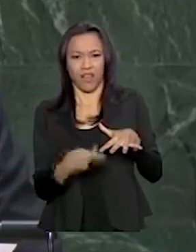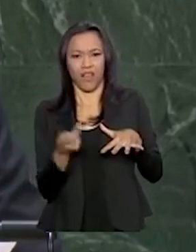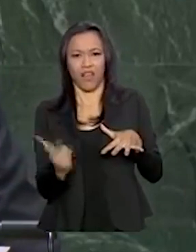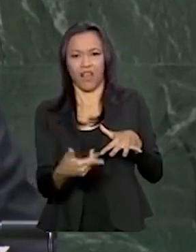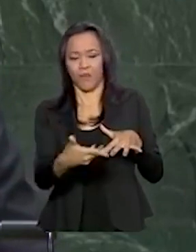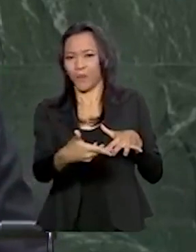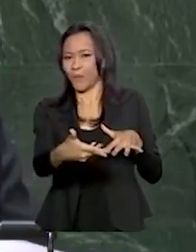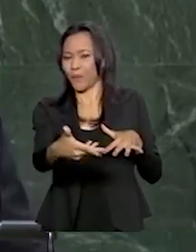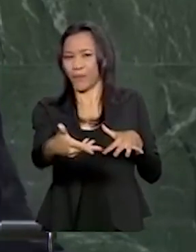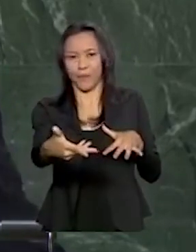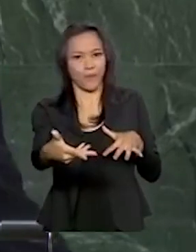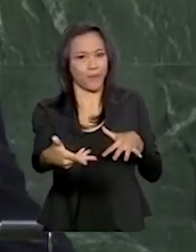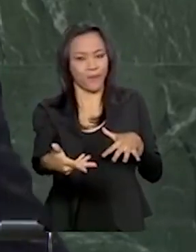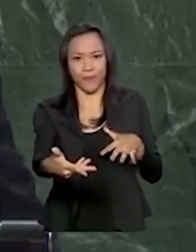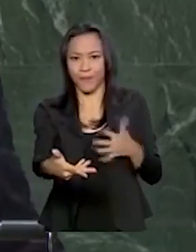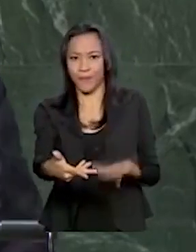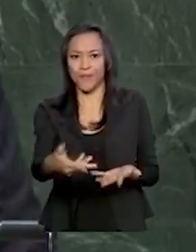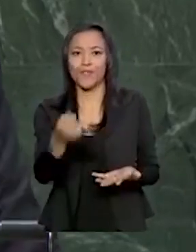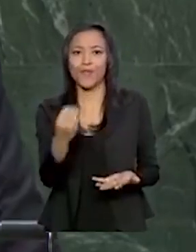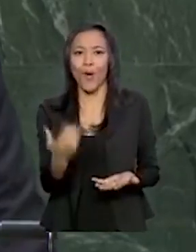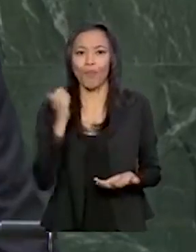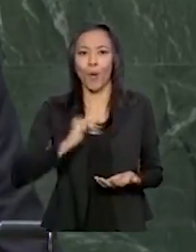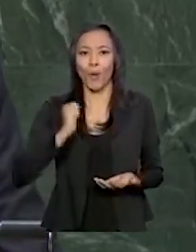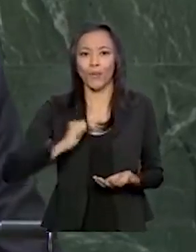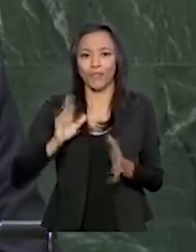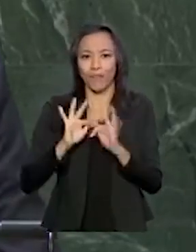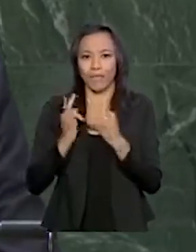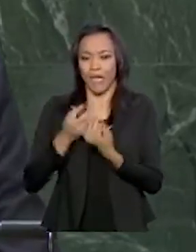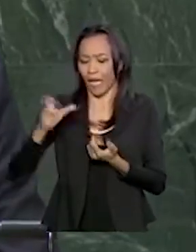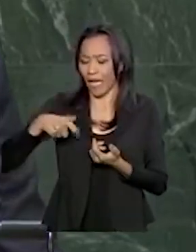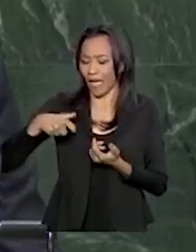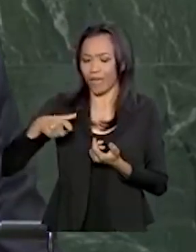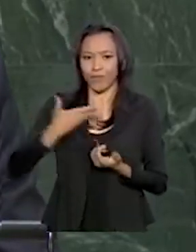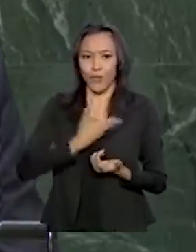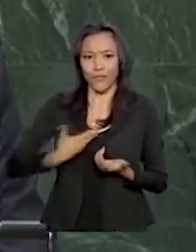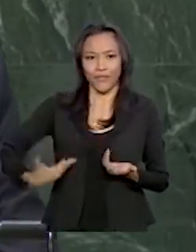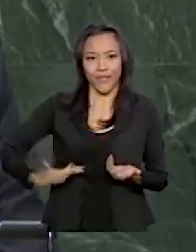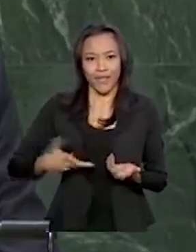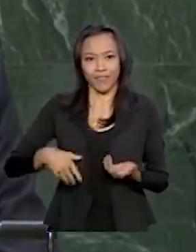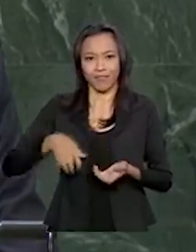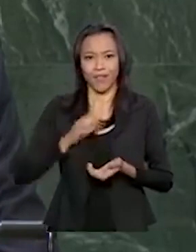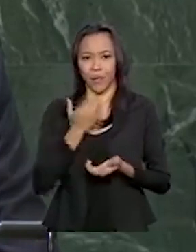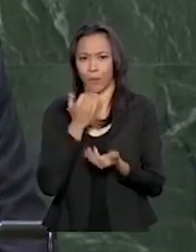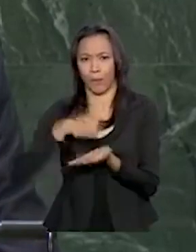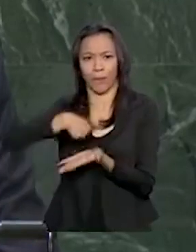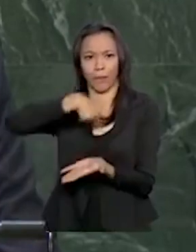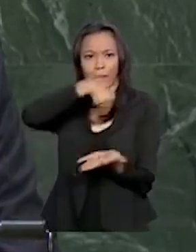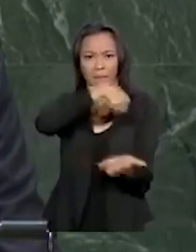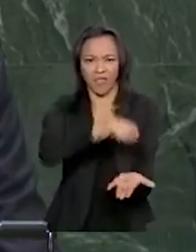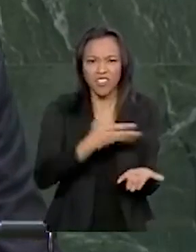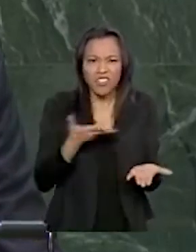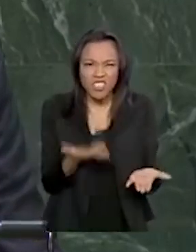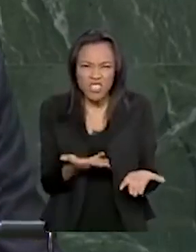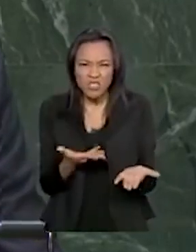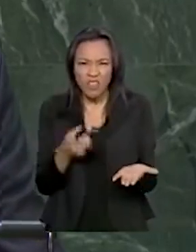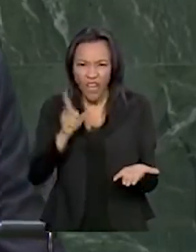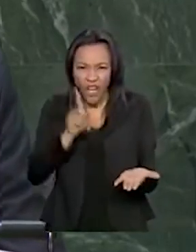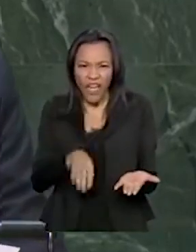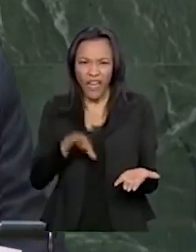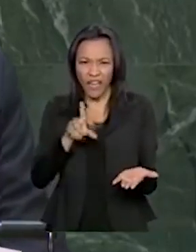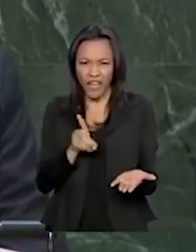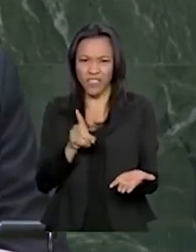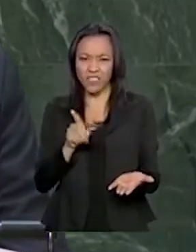sobrevivendo tão somente do Bolsa Família e de cestas básicas, nunca representou dignidade e